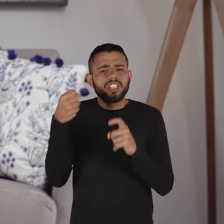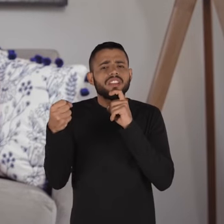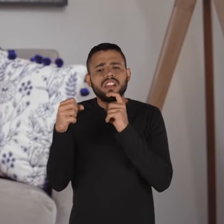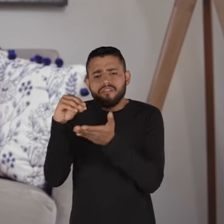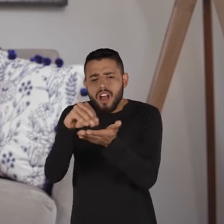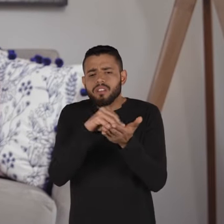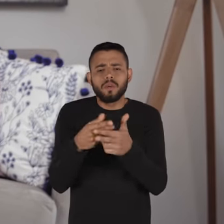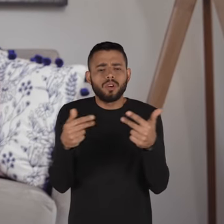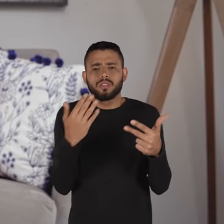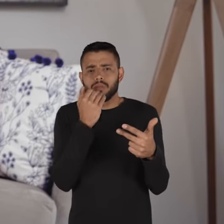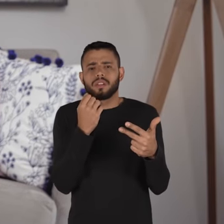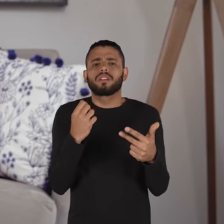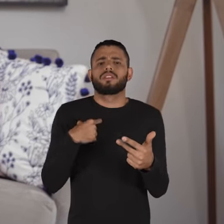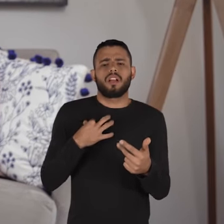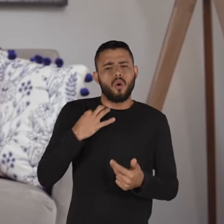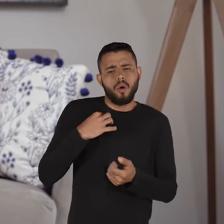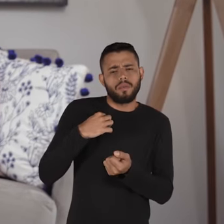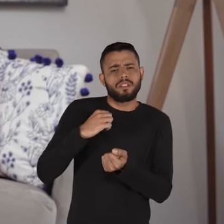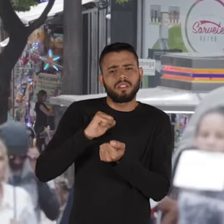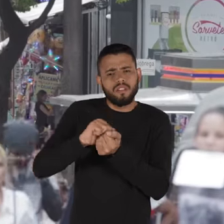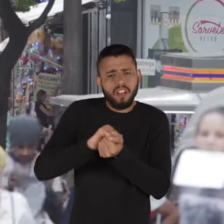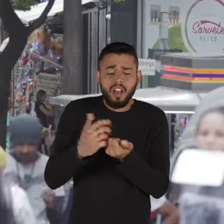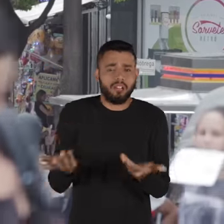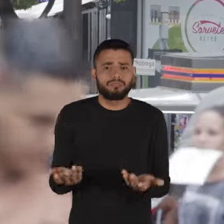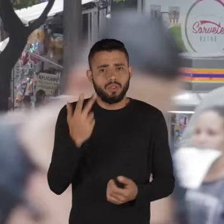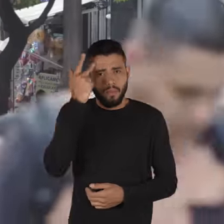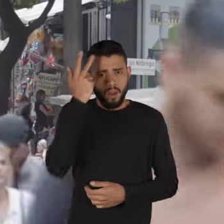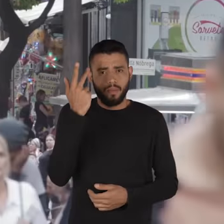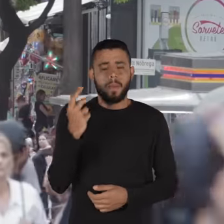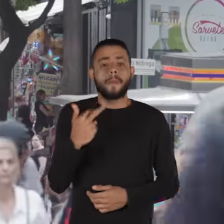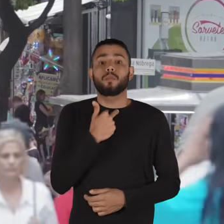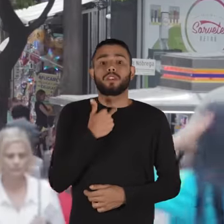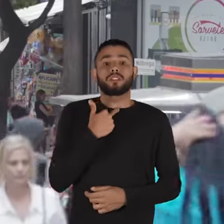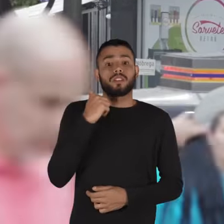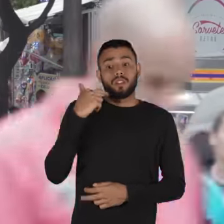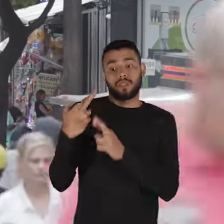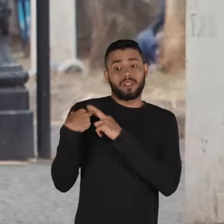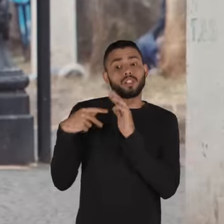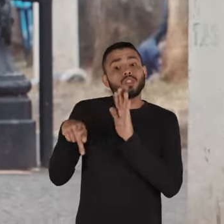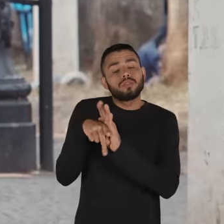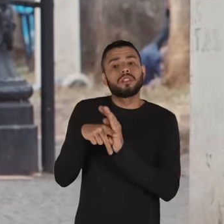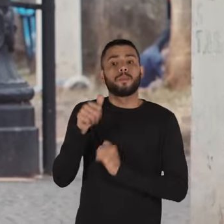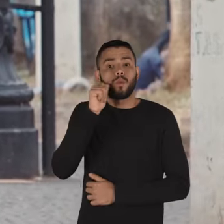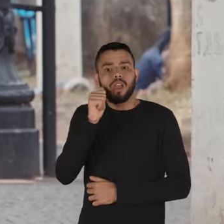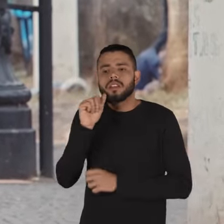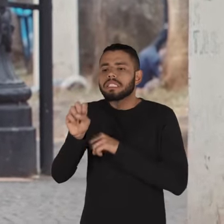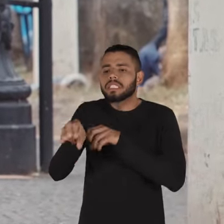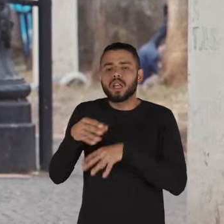se na geladeira tá faltando alguma coisa bota uma roupa pra lavar não pode ser uma responsabilidade das mulheres educarem os homens